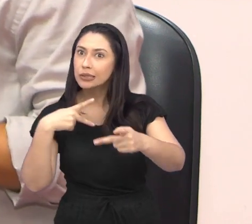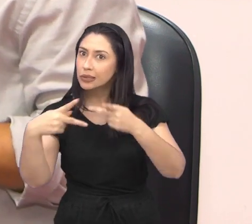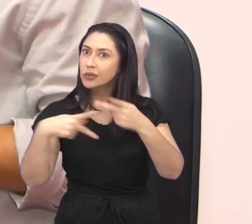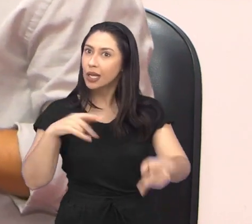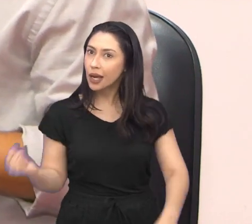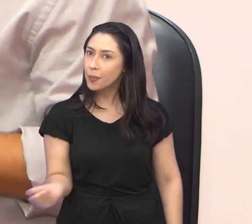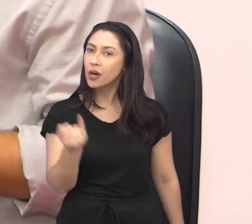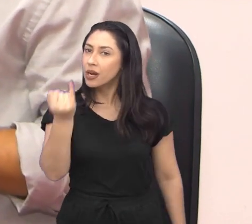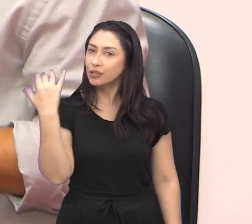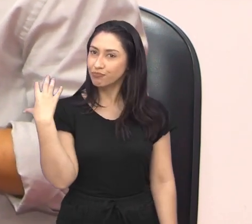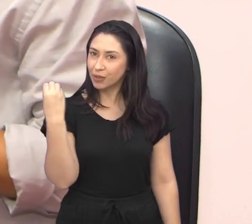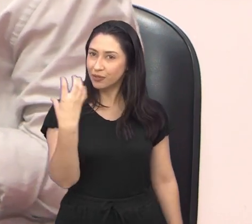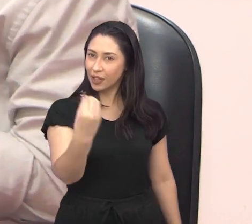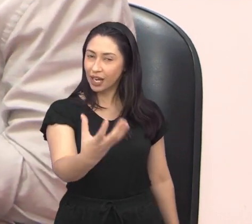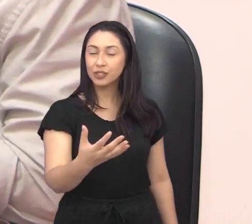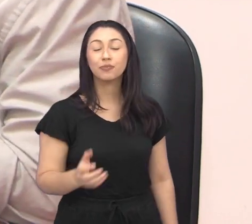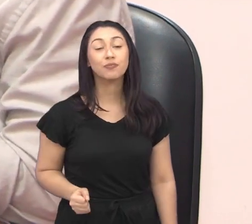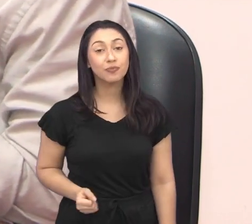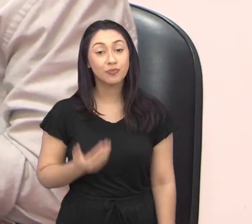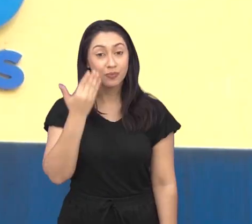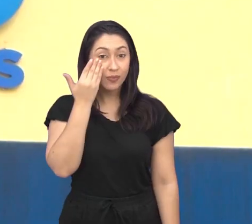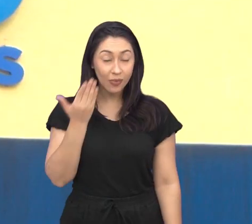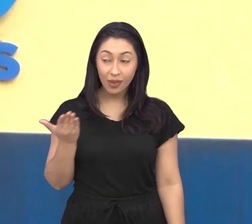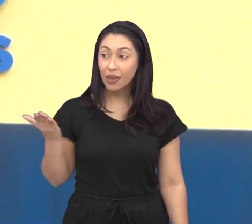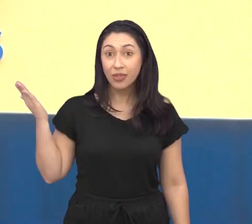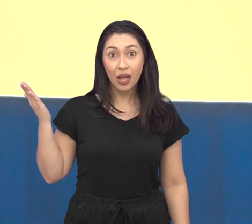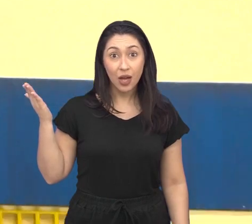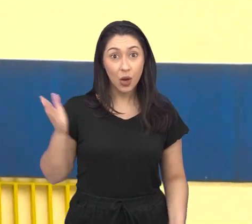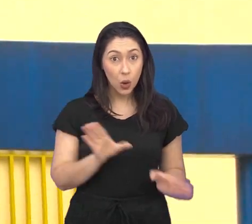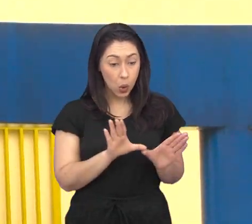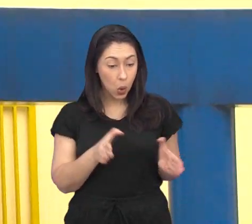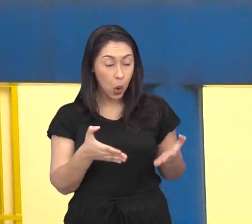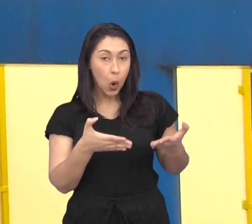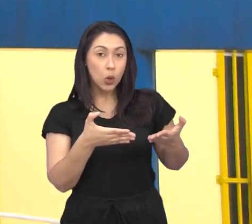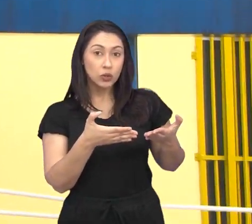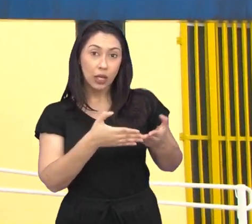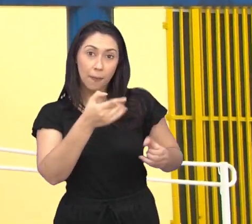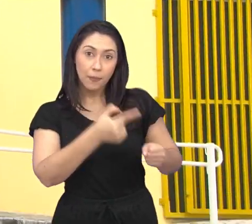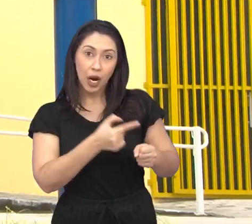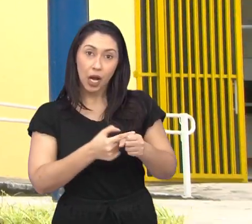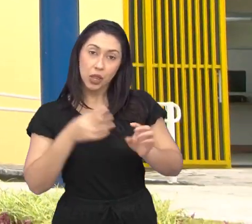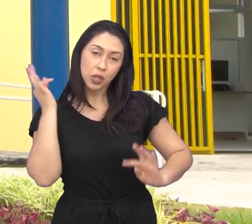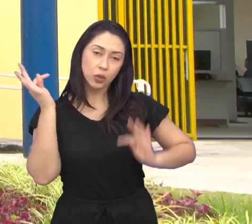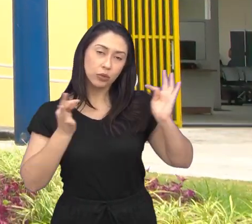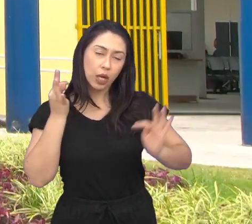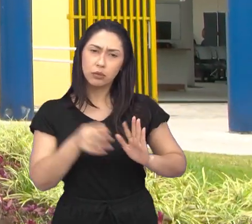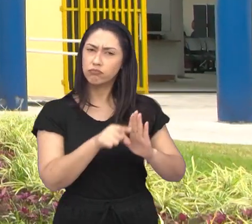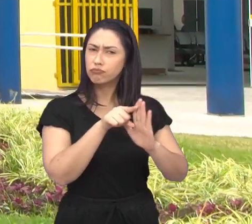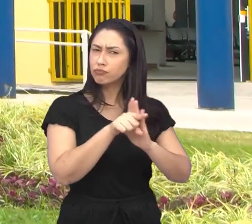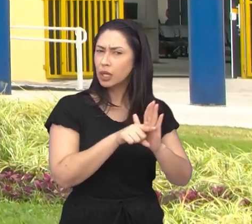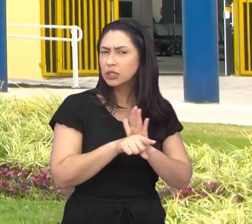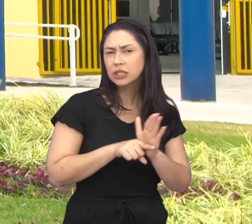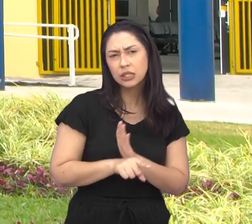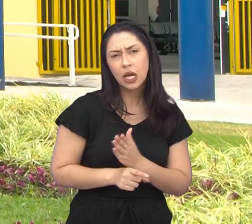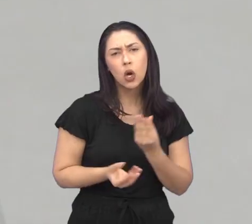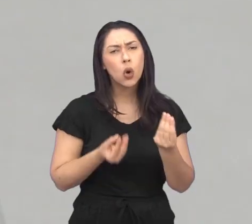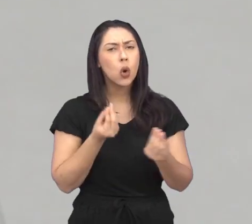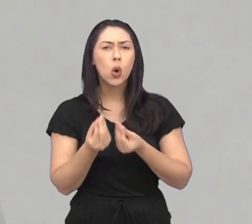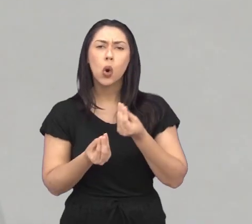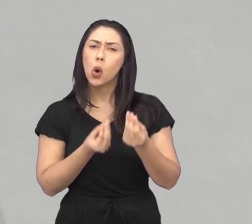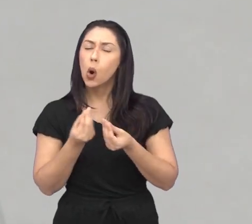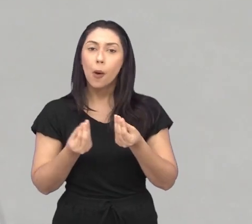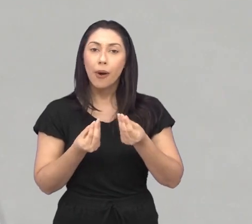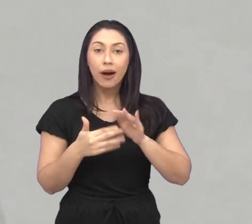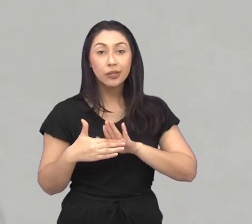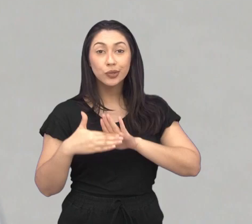mapa de quem quer planejar uma viagem. O CONTUR, Conselho Municipal de Turismo, estuda o potencial da cidade e